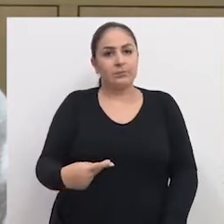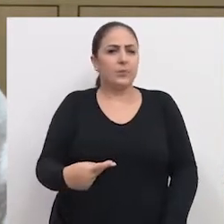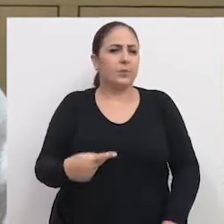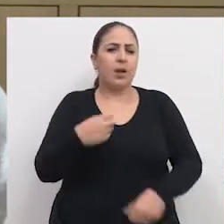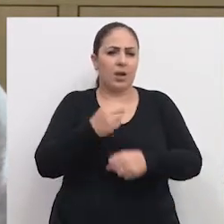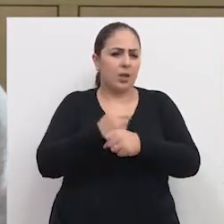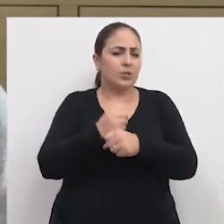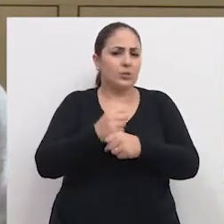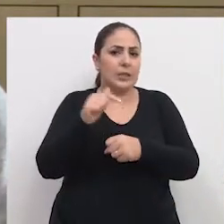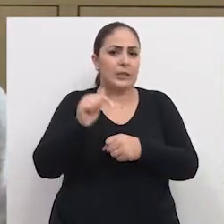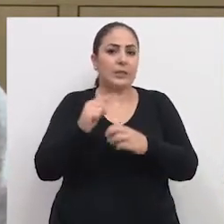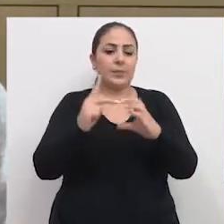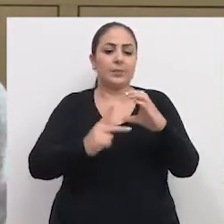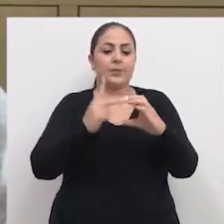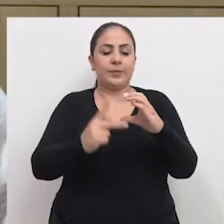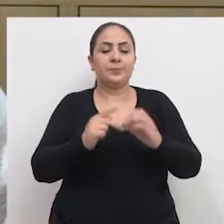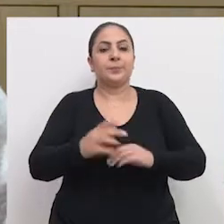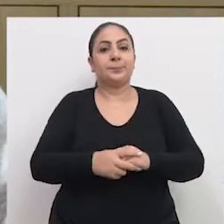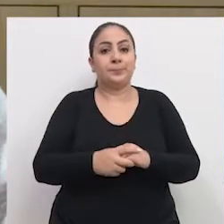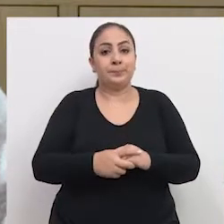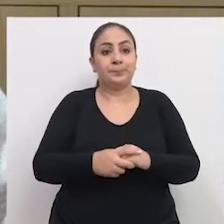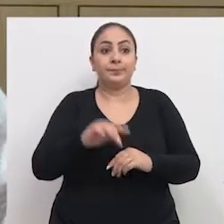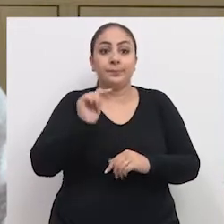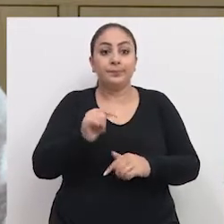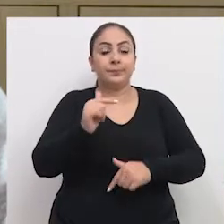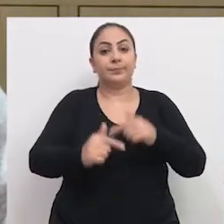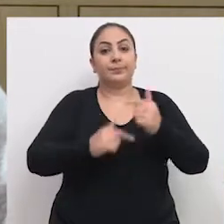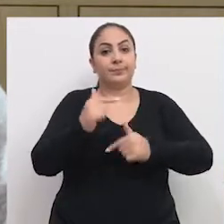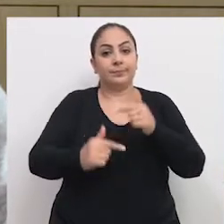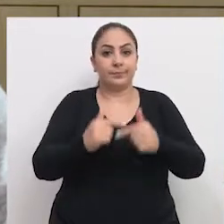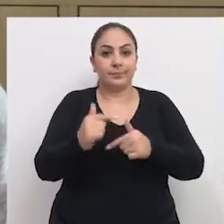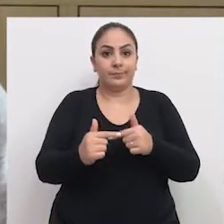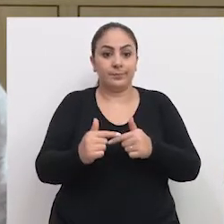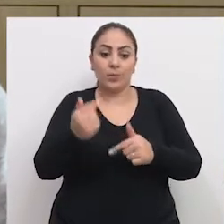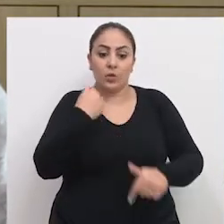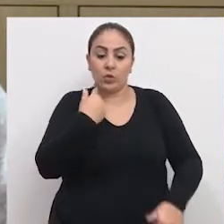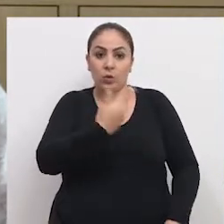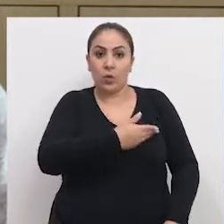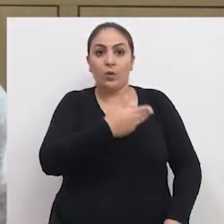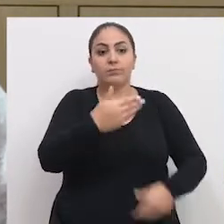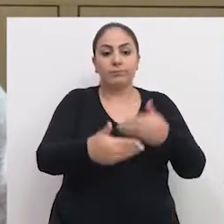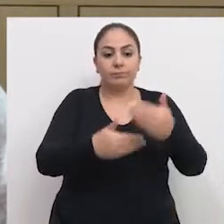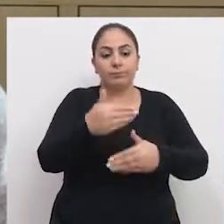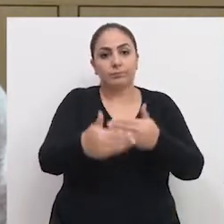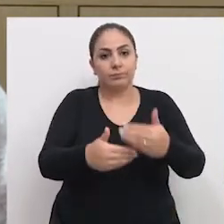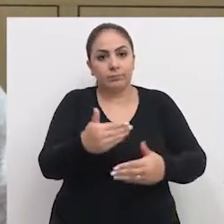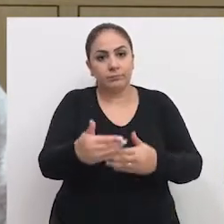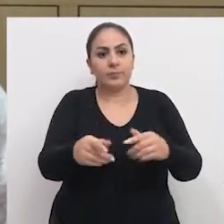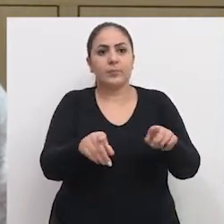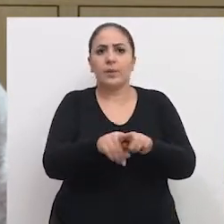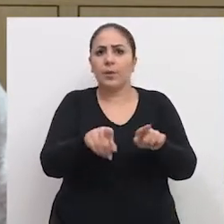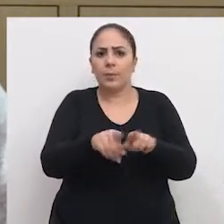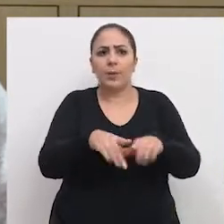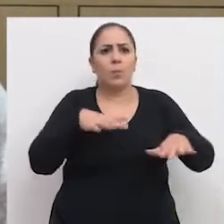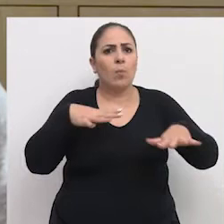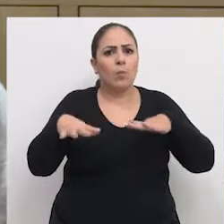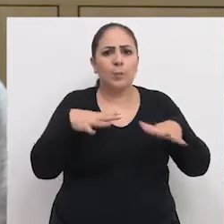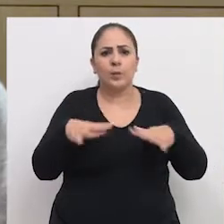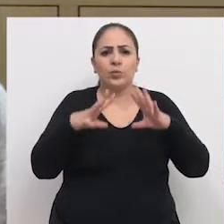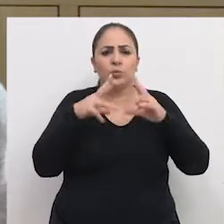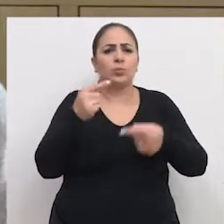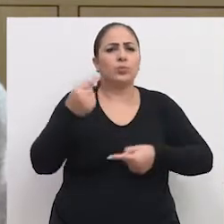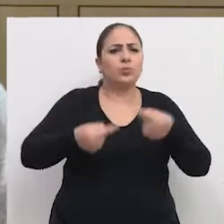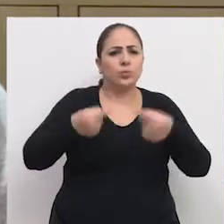por alguns anos aqui na câmara de vereadores. Esse que é um trabalho que nós desenvolvemos e que